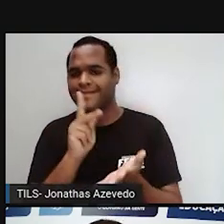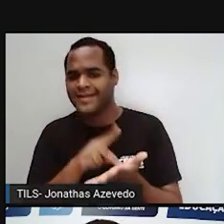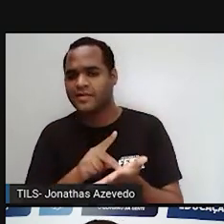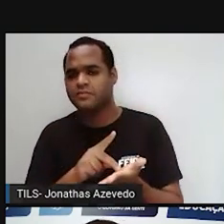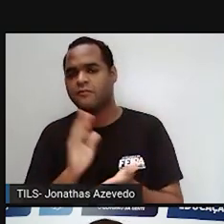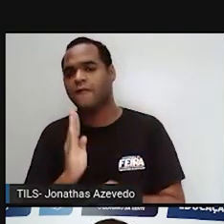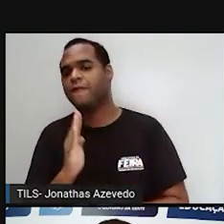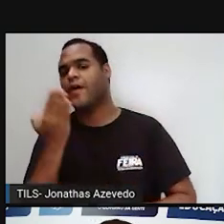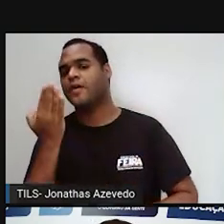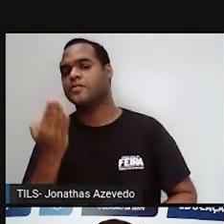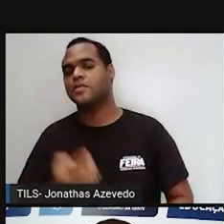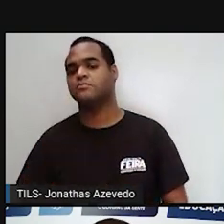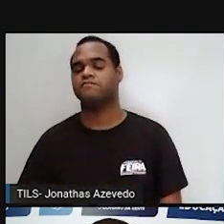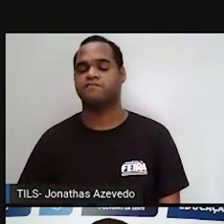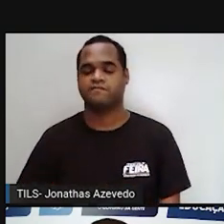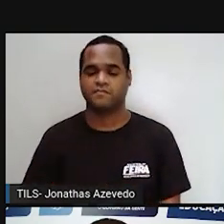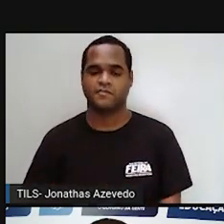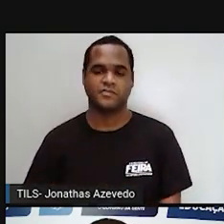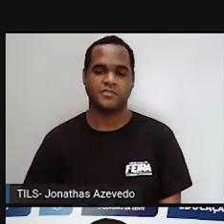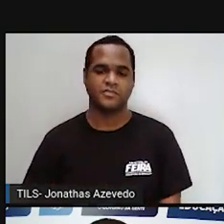verdadeira ou falsa?